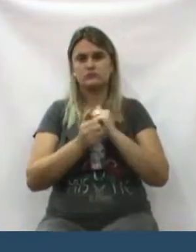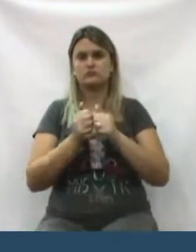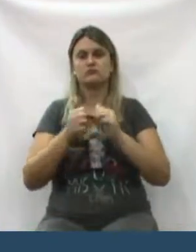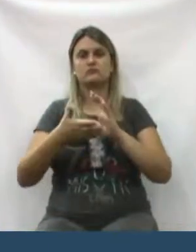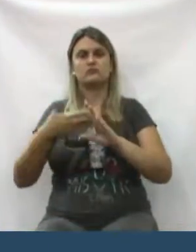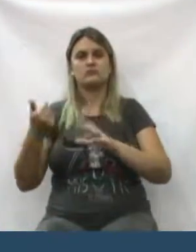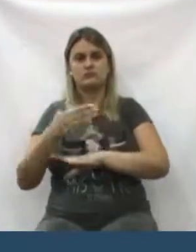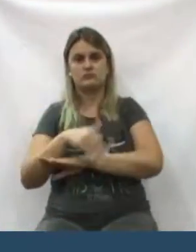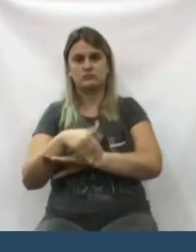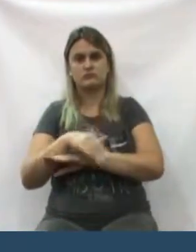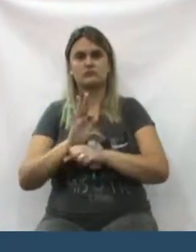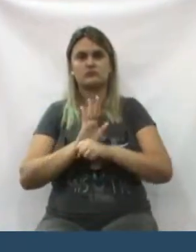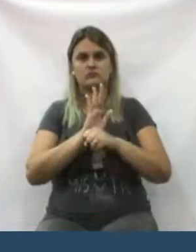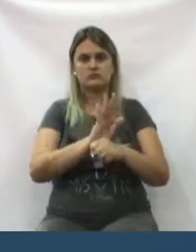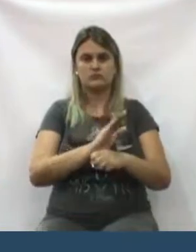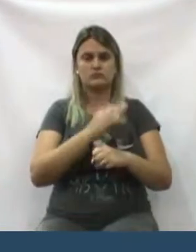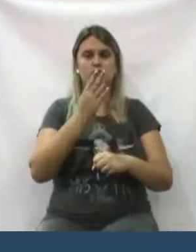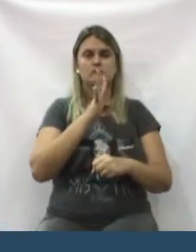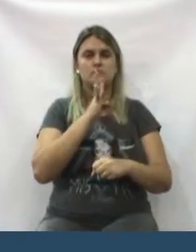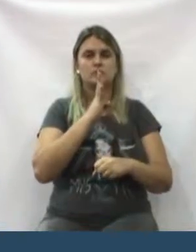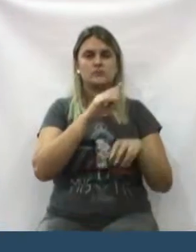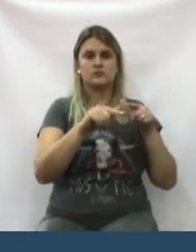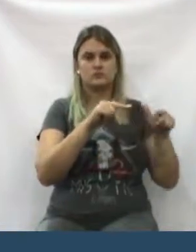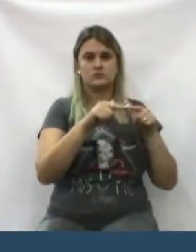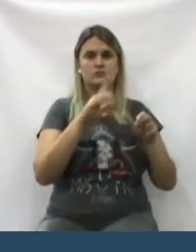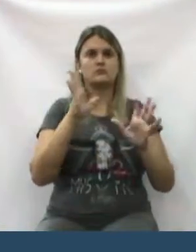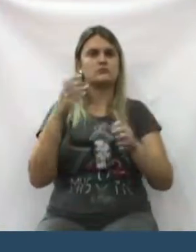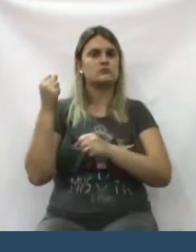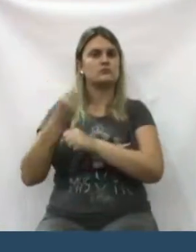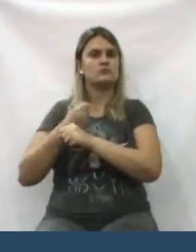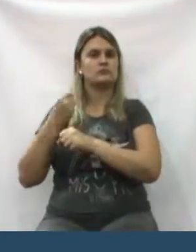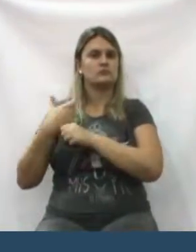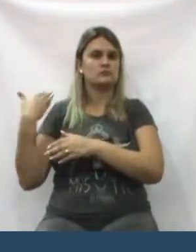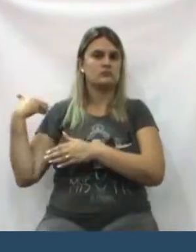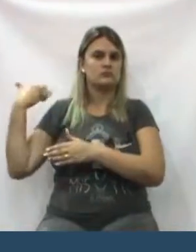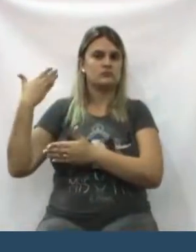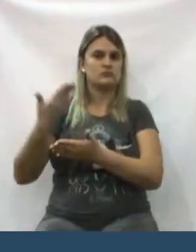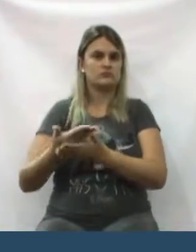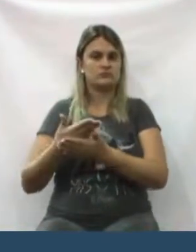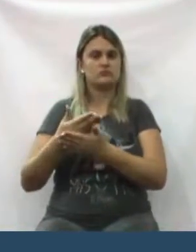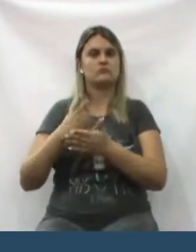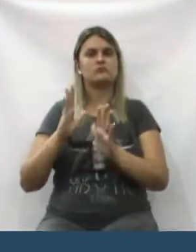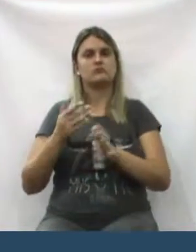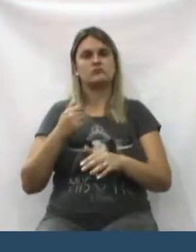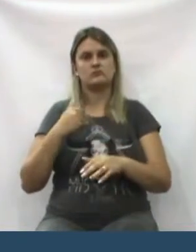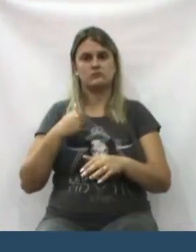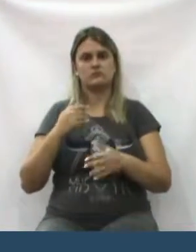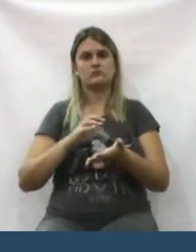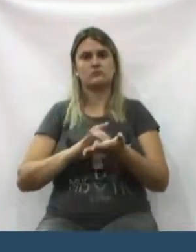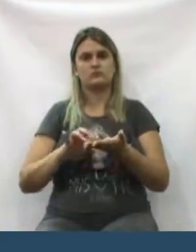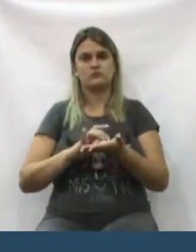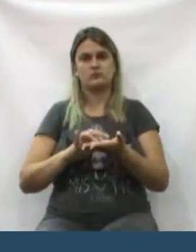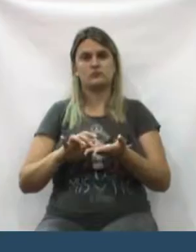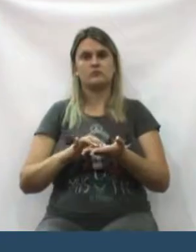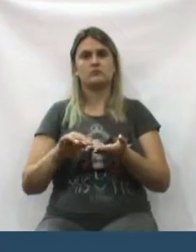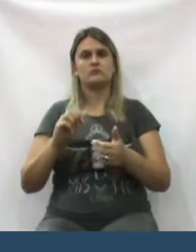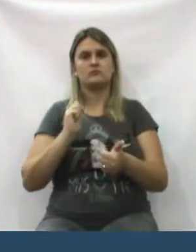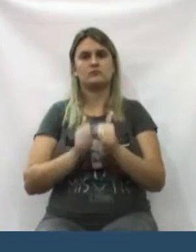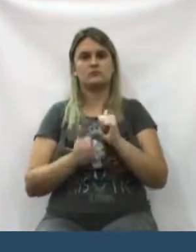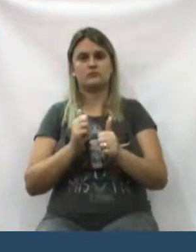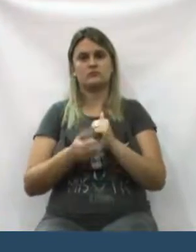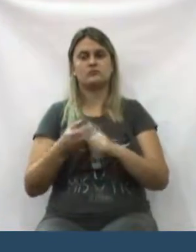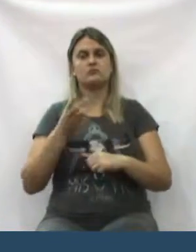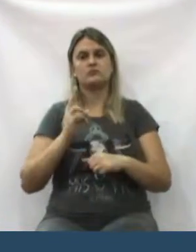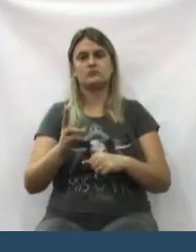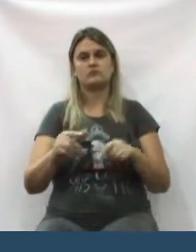E eu sei desse trabalho desenvolvido há muito tempo, desde quando a Vera secretária de